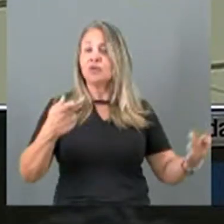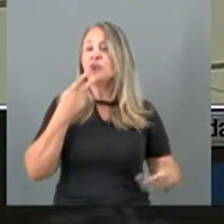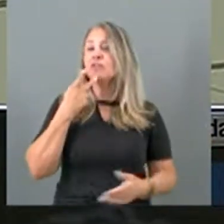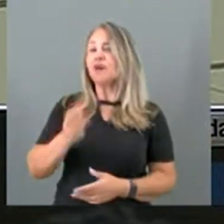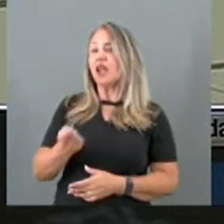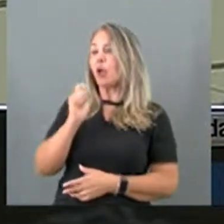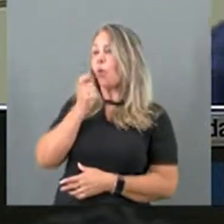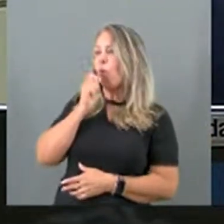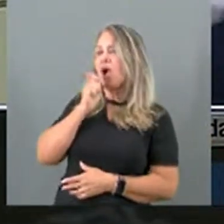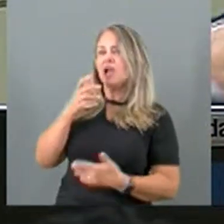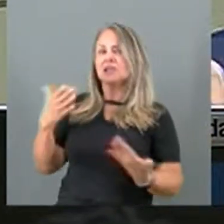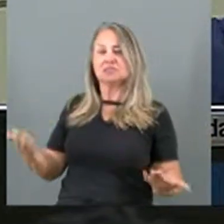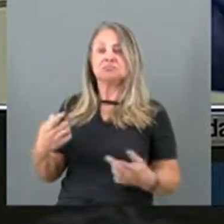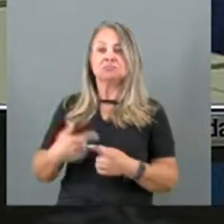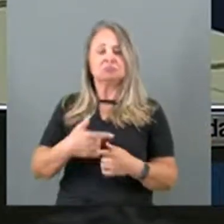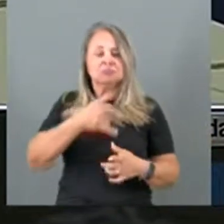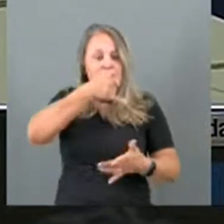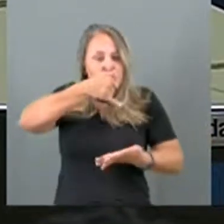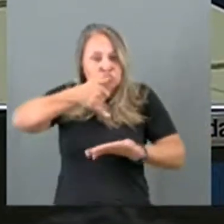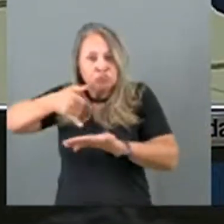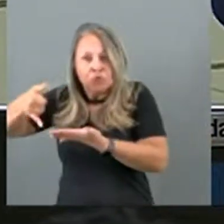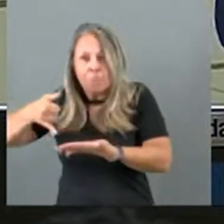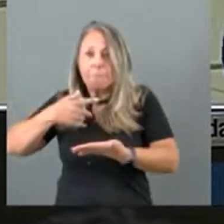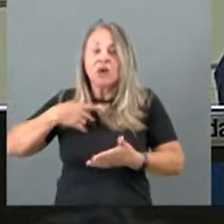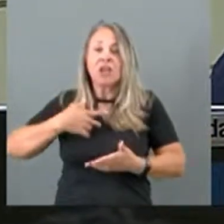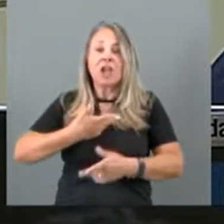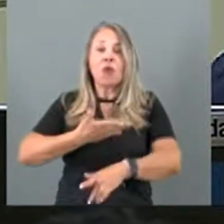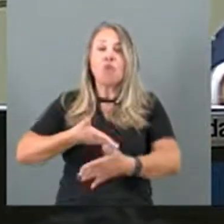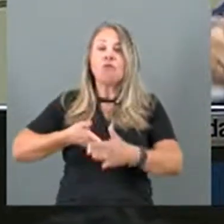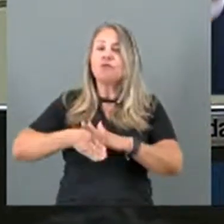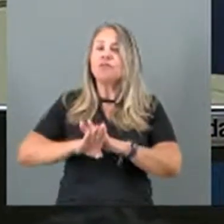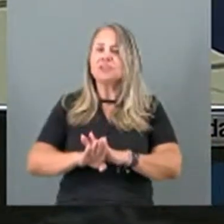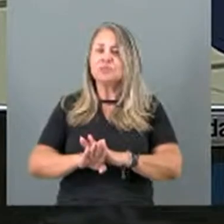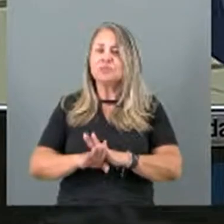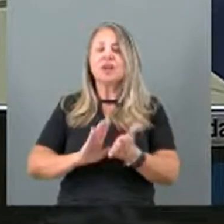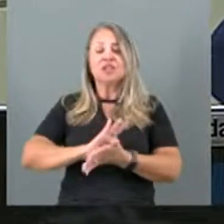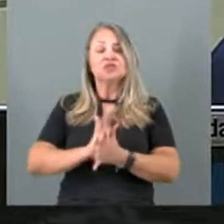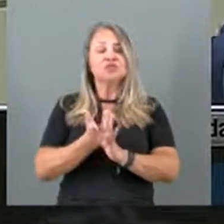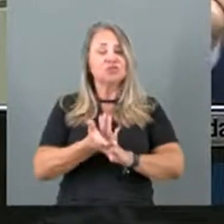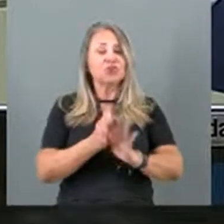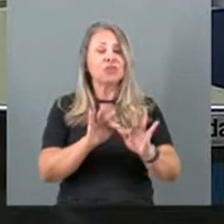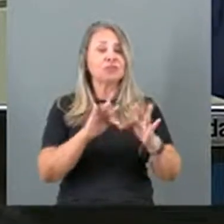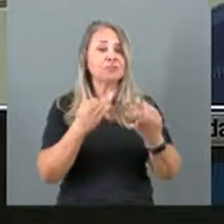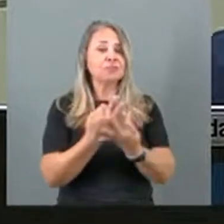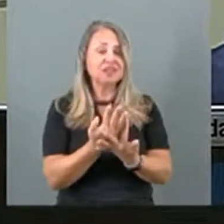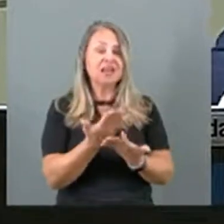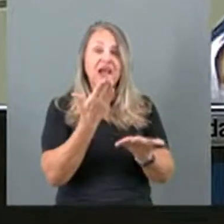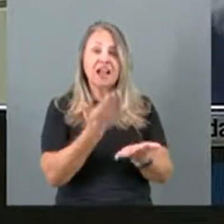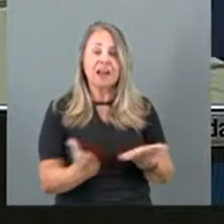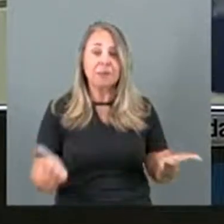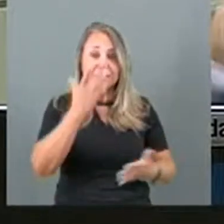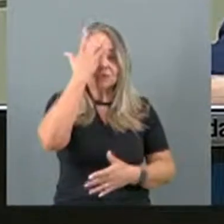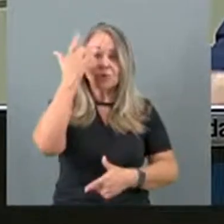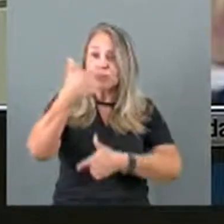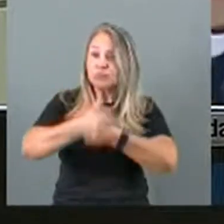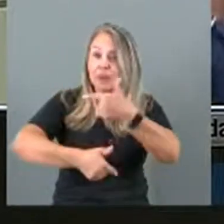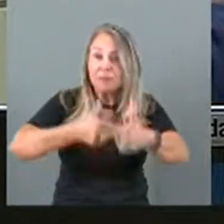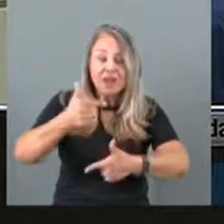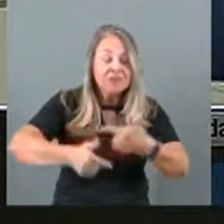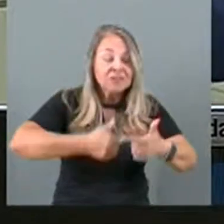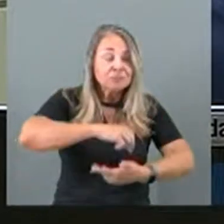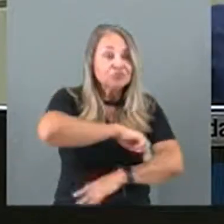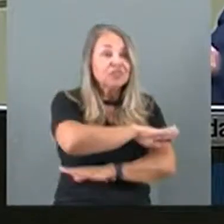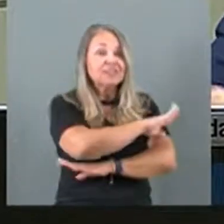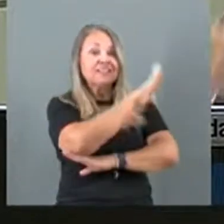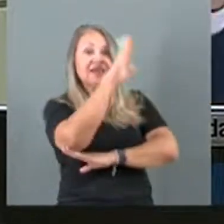um vício. Destrói famílias, destrói bens, acaba com tudo, acaba o cara não trabalha, ele passa o dia todo jogando, no dia